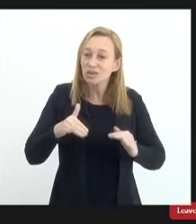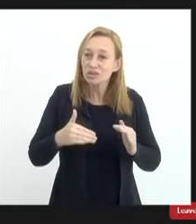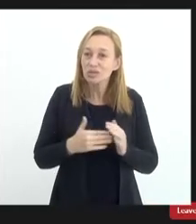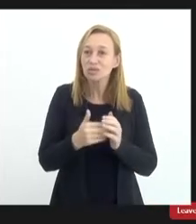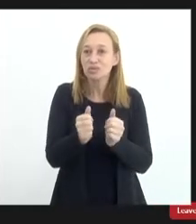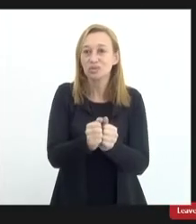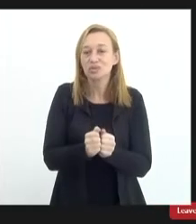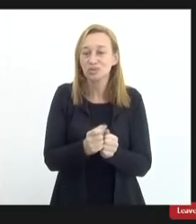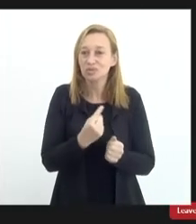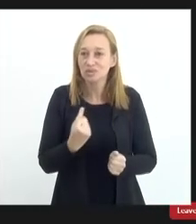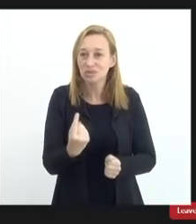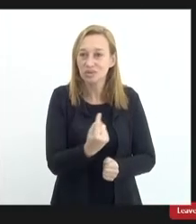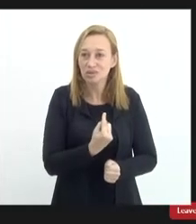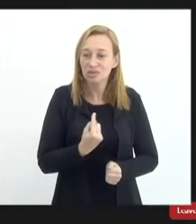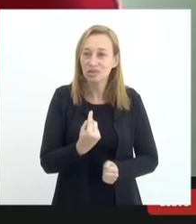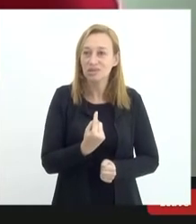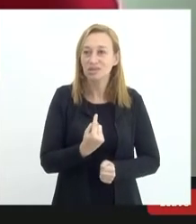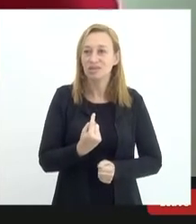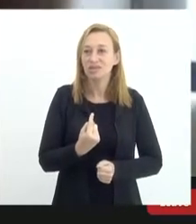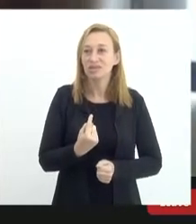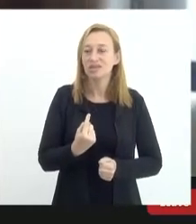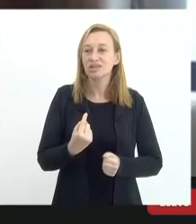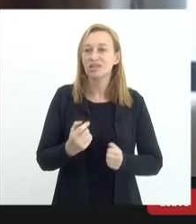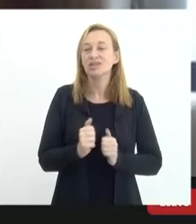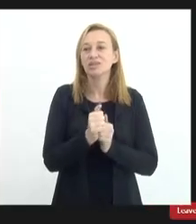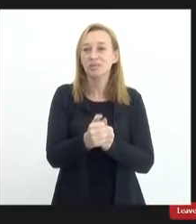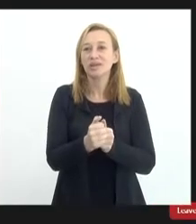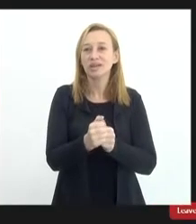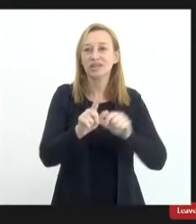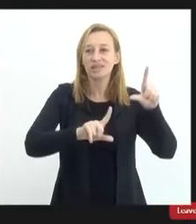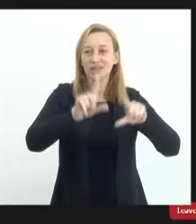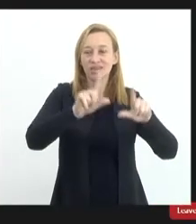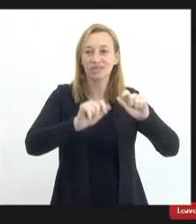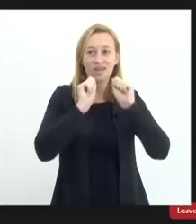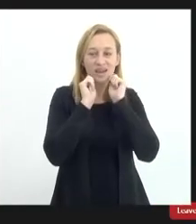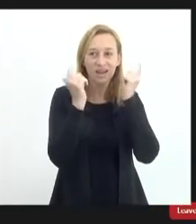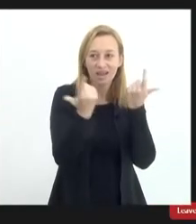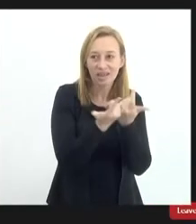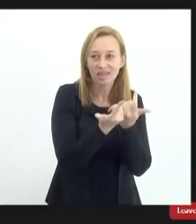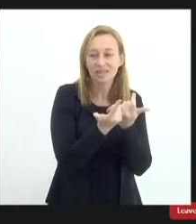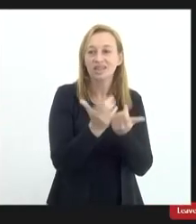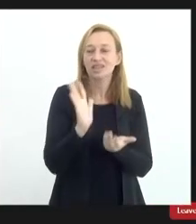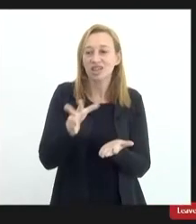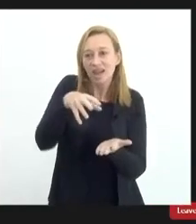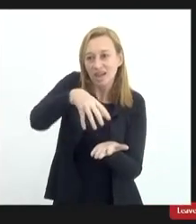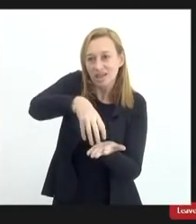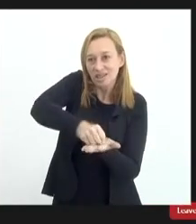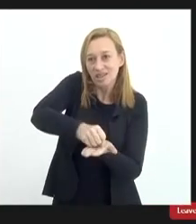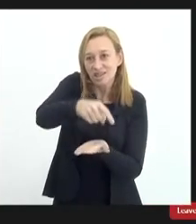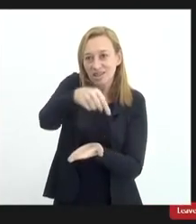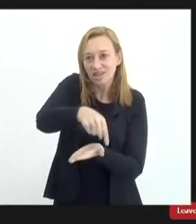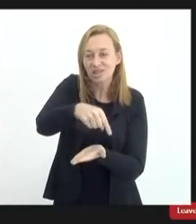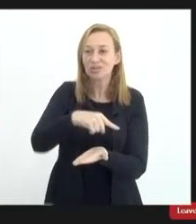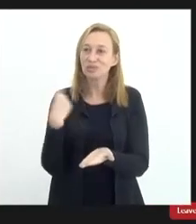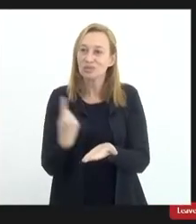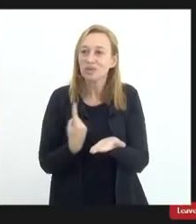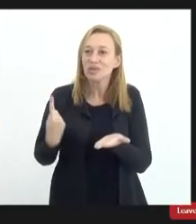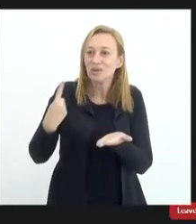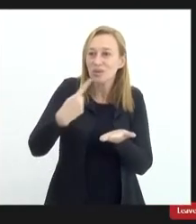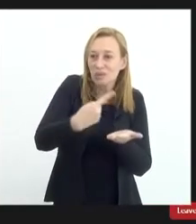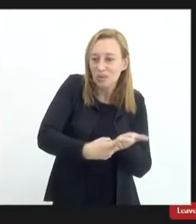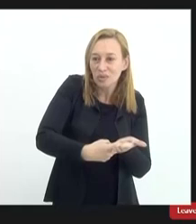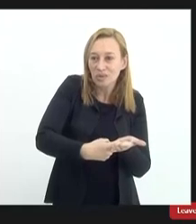conosco a todas e todos que nos acompanham pela TV Alerje registrando aqui nosso compromisso